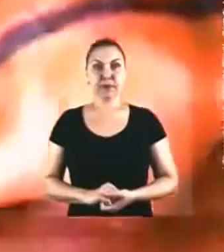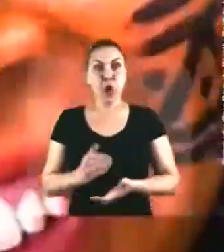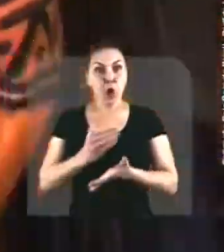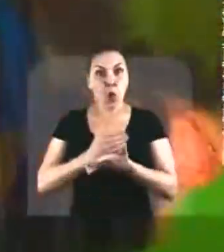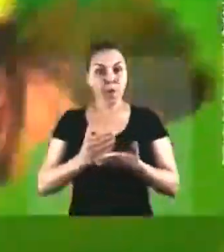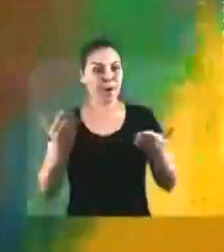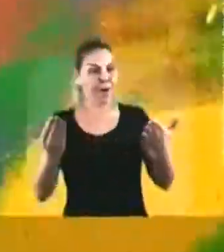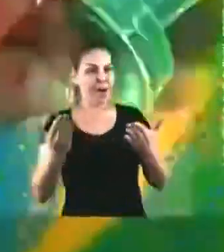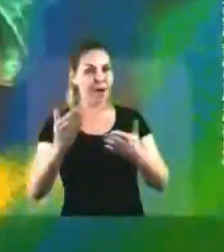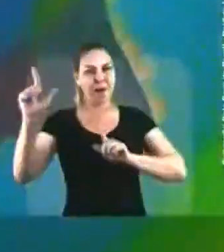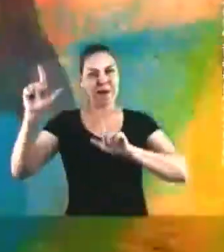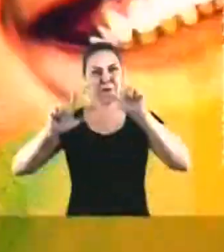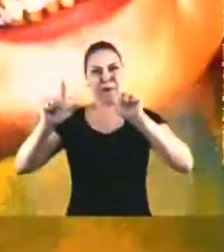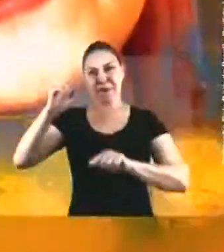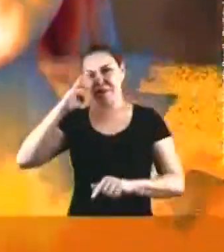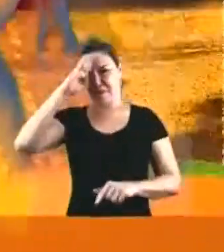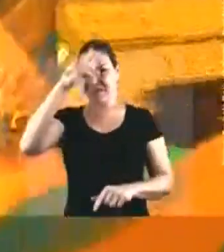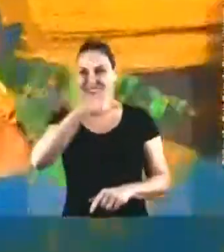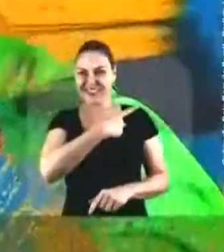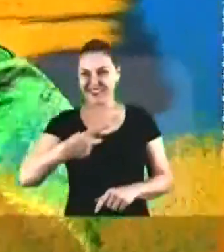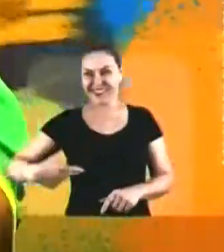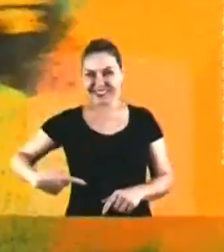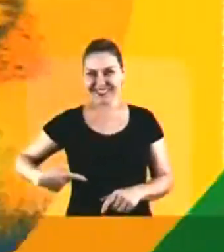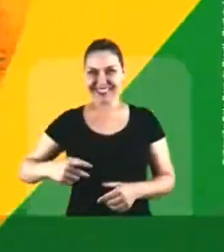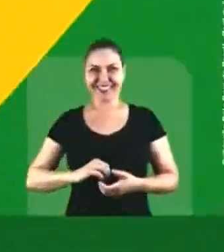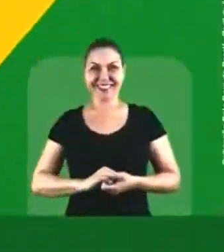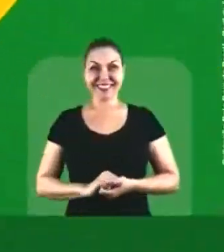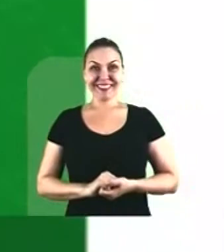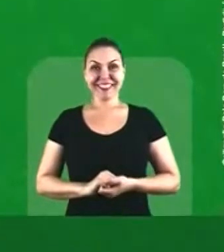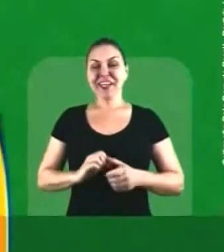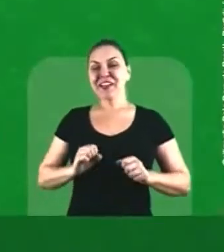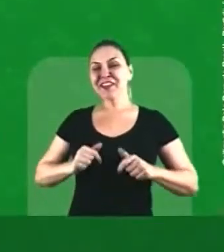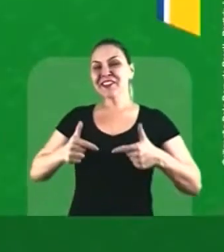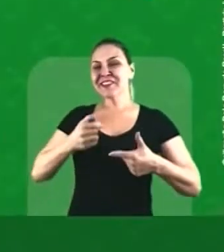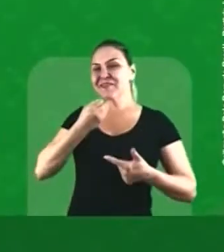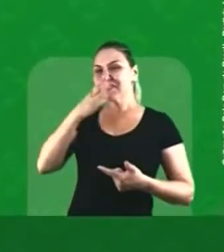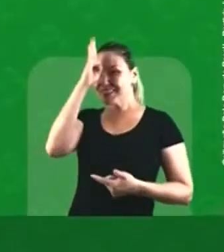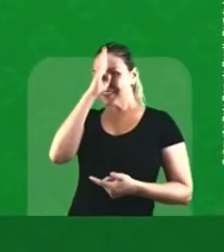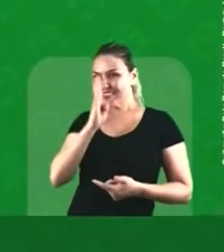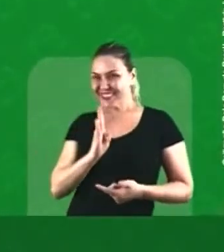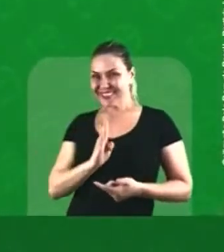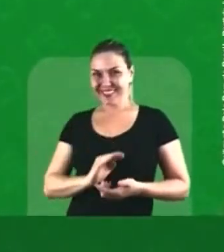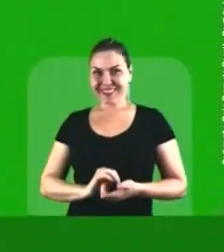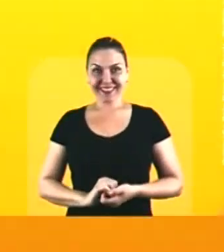Começa agora o programa Bolsonaro presidente Pelo bem do Brasil